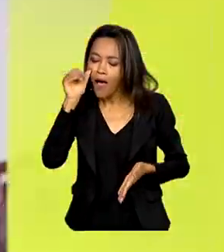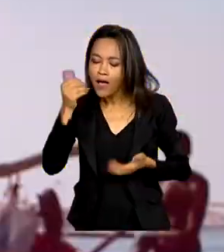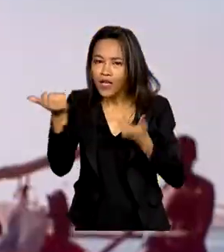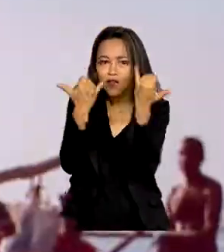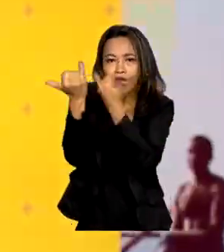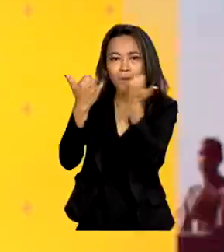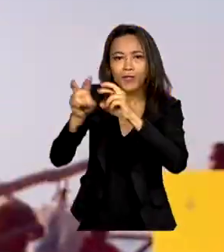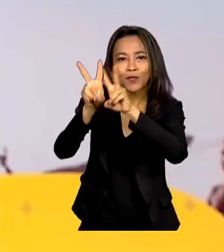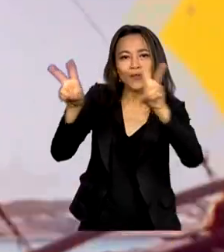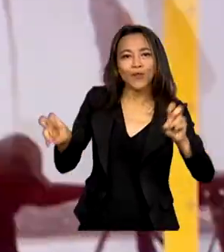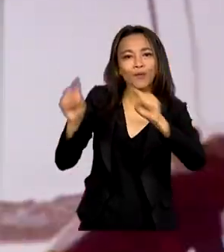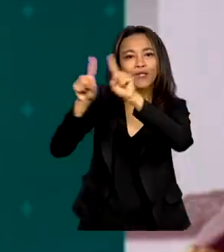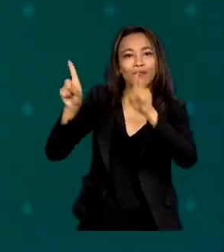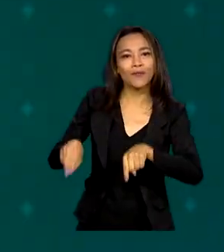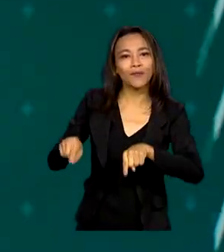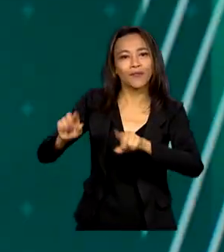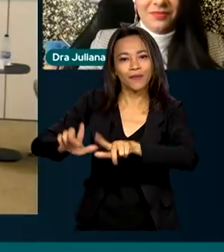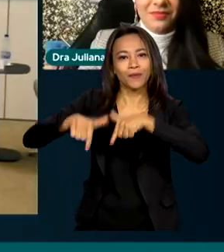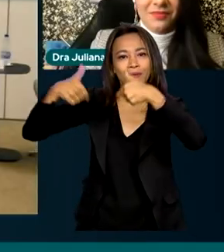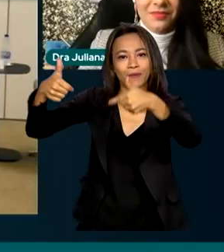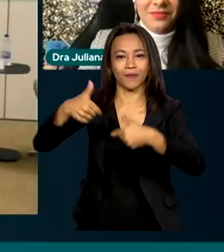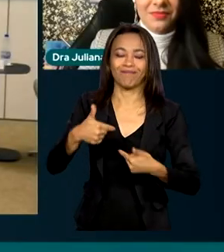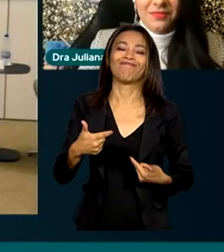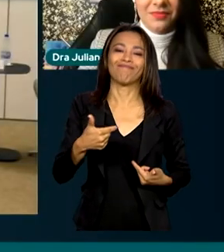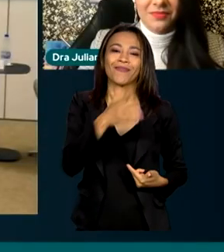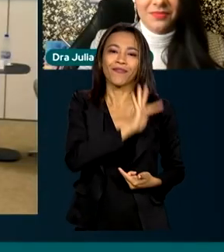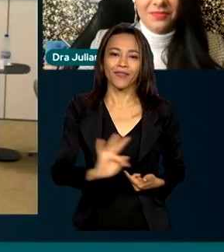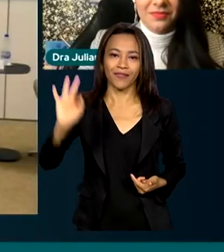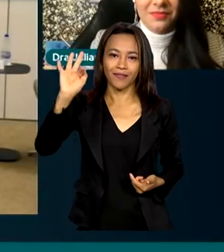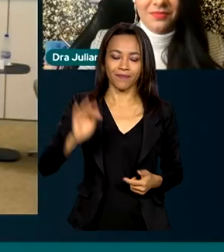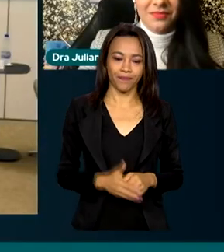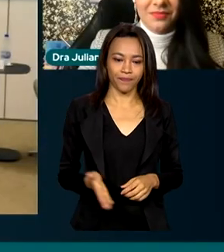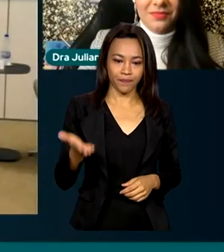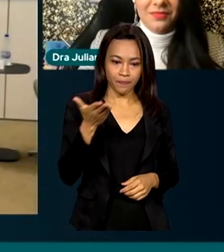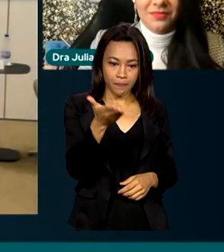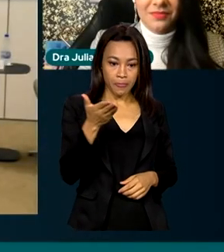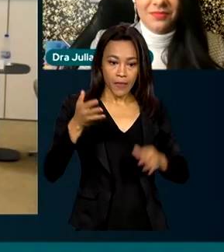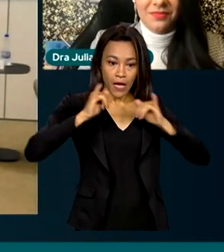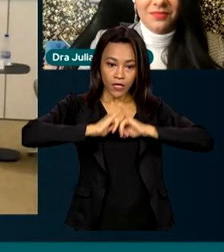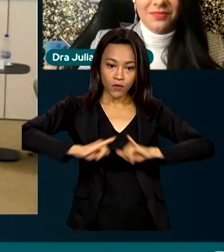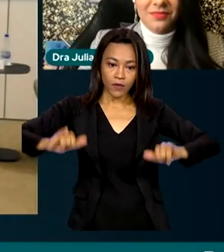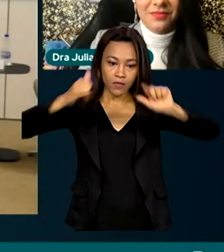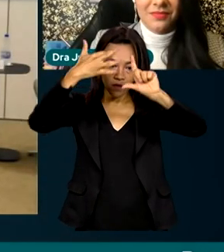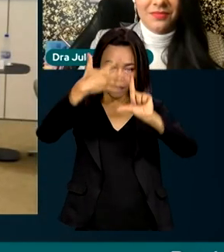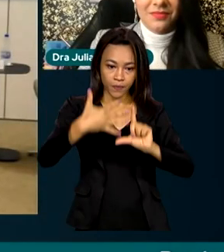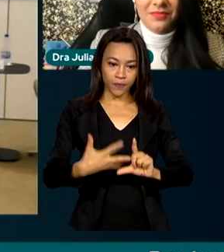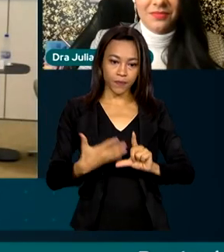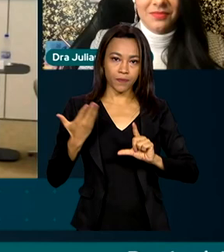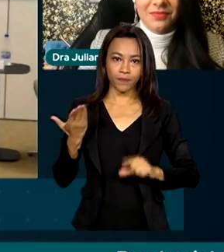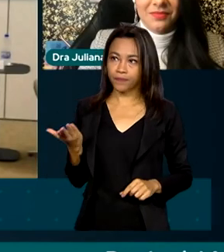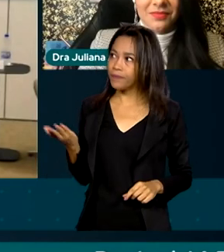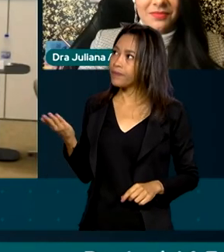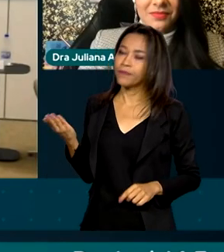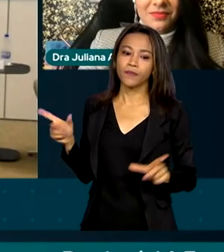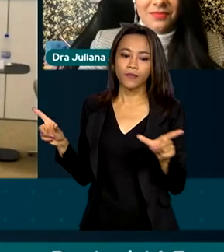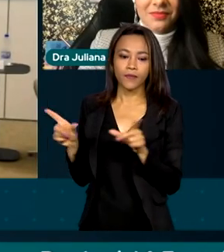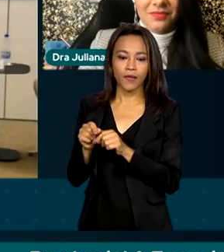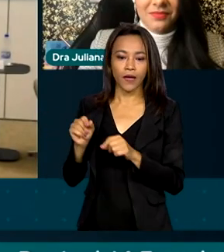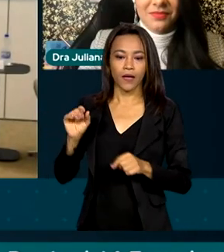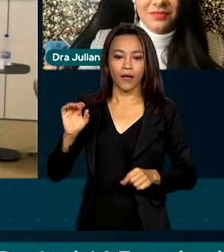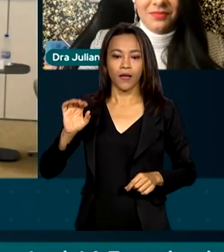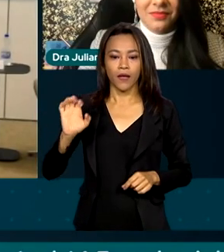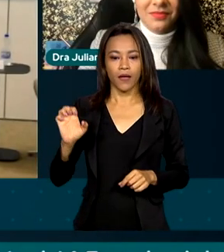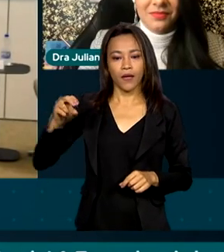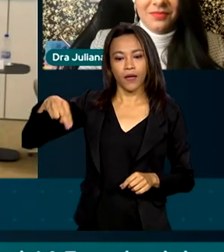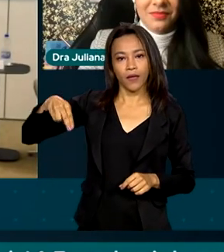sobre os servidores públicos federais. O lançamento do portal na Escola Nacional de Administração Pública foi